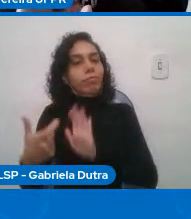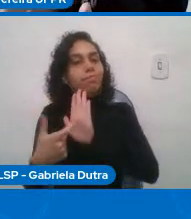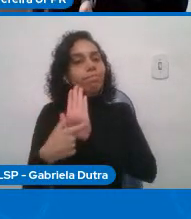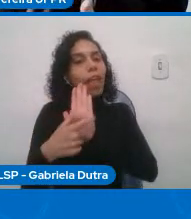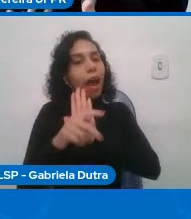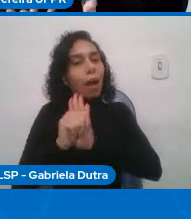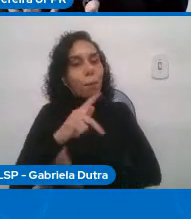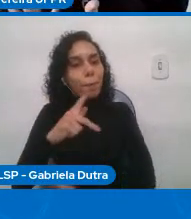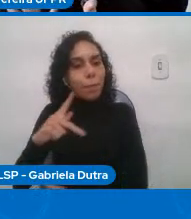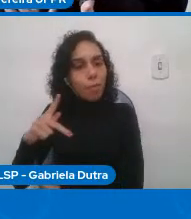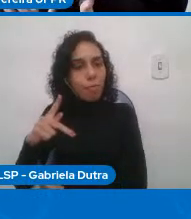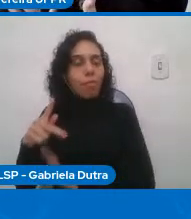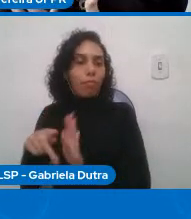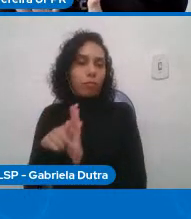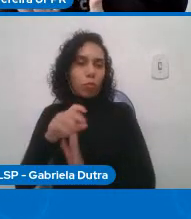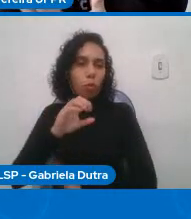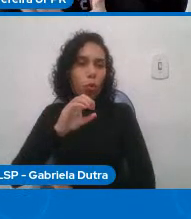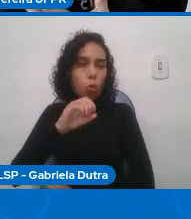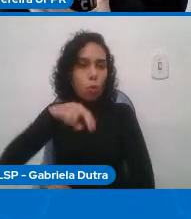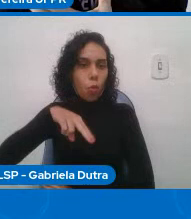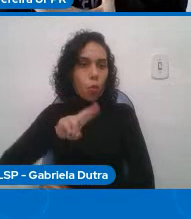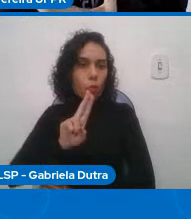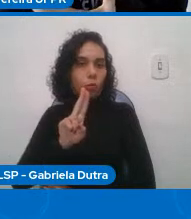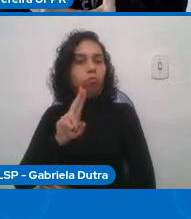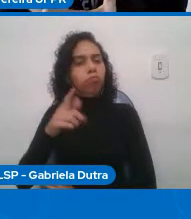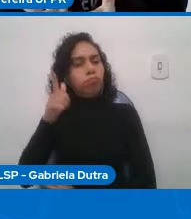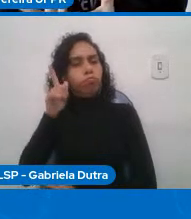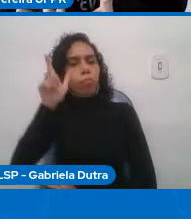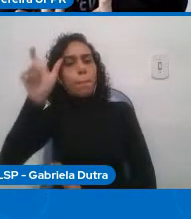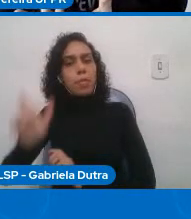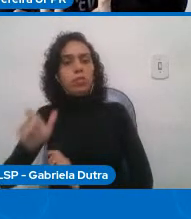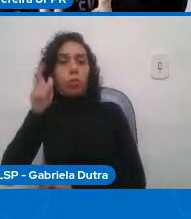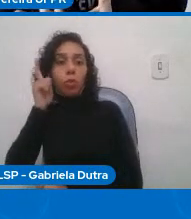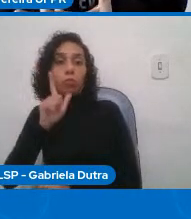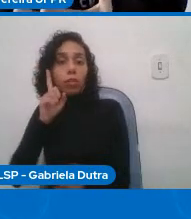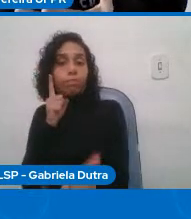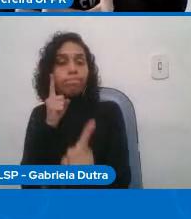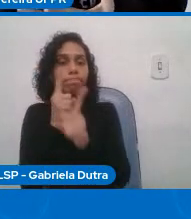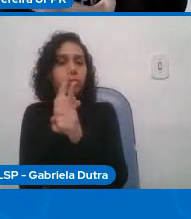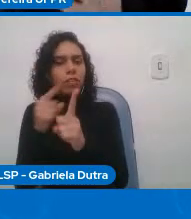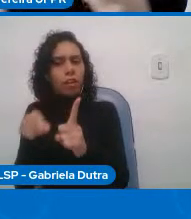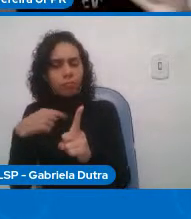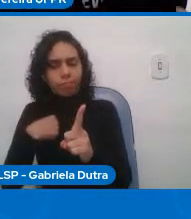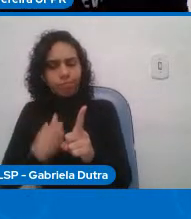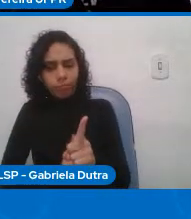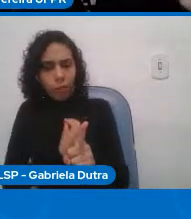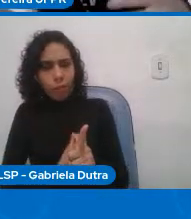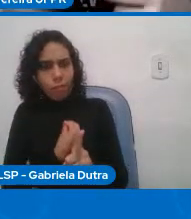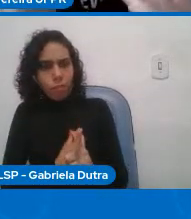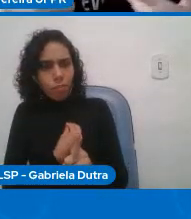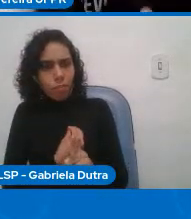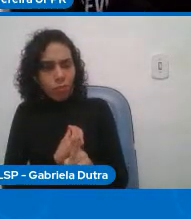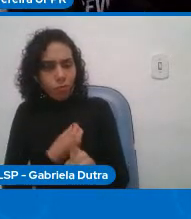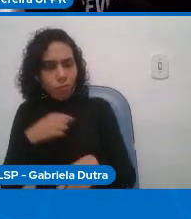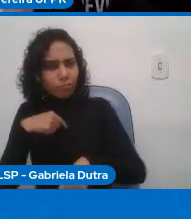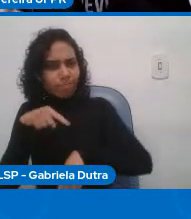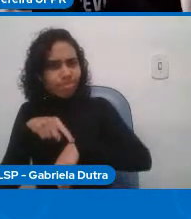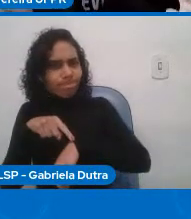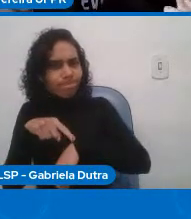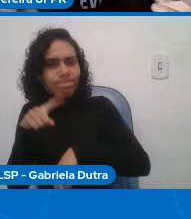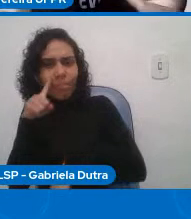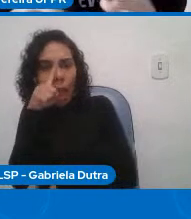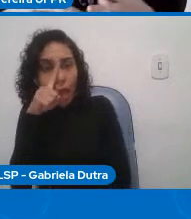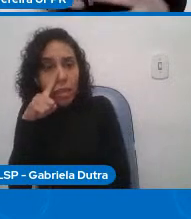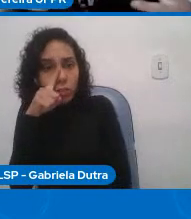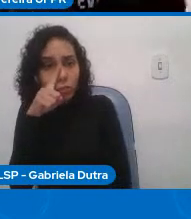ajudar a pessoa a identificar se ela está vivendo uma relação abusiva de risco então aí para chegar nesse